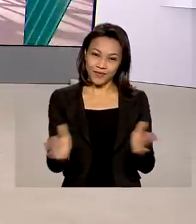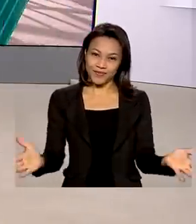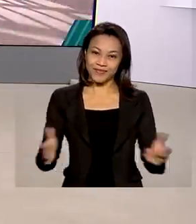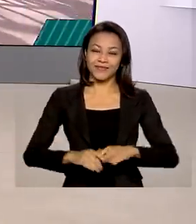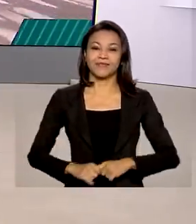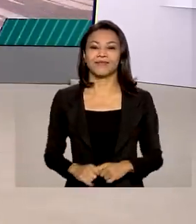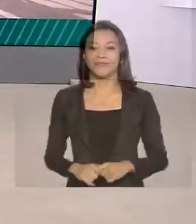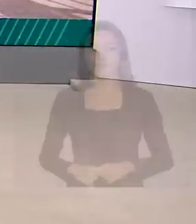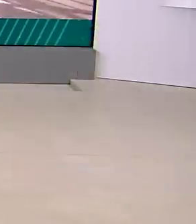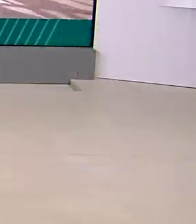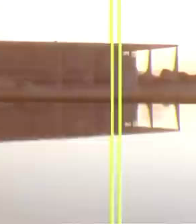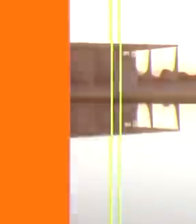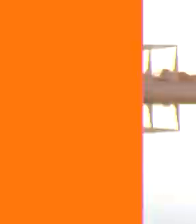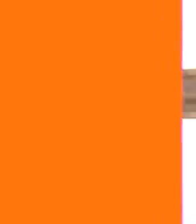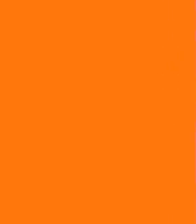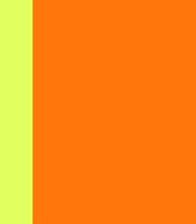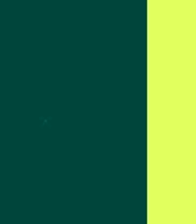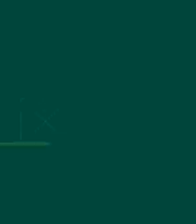começando.